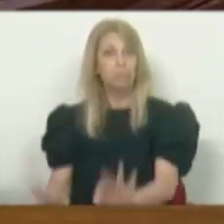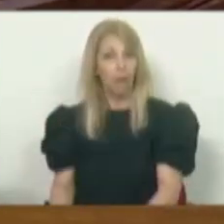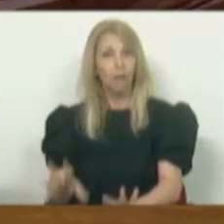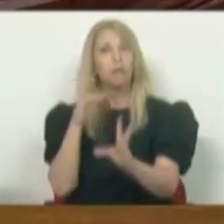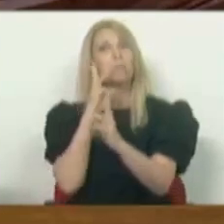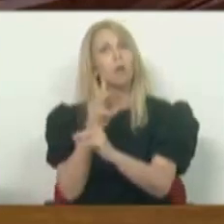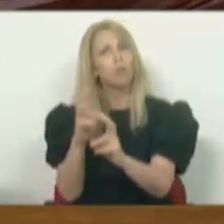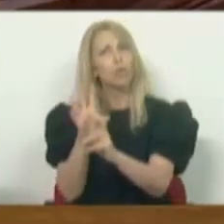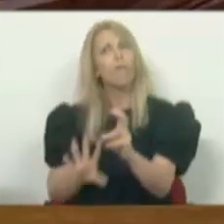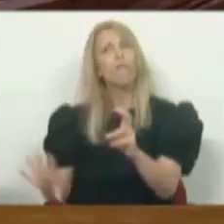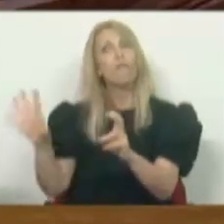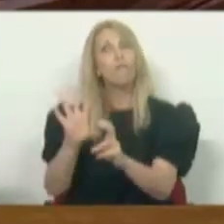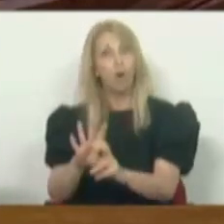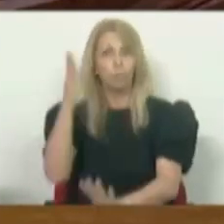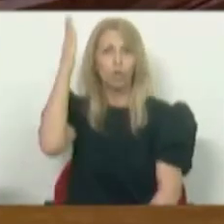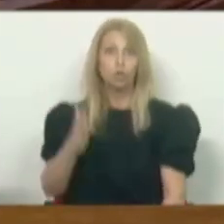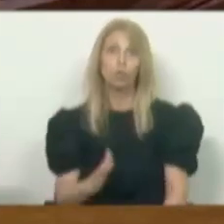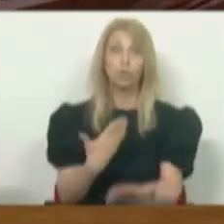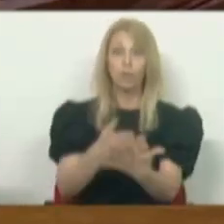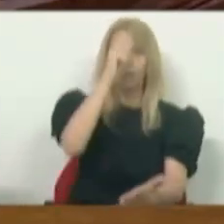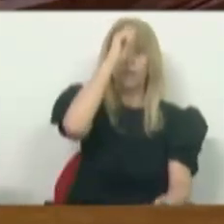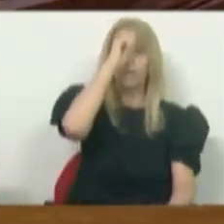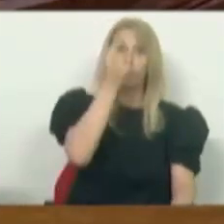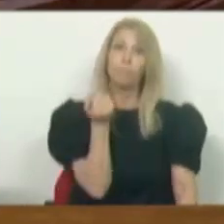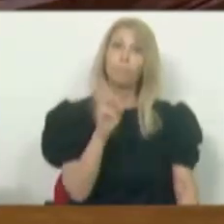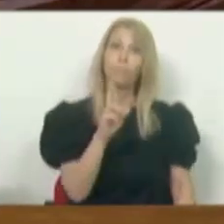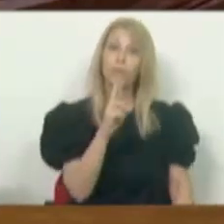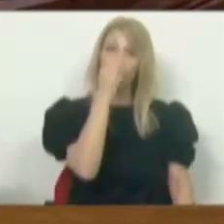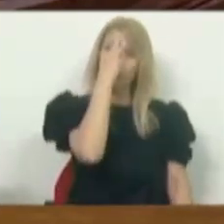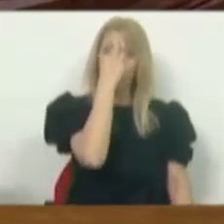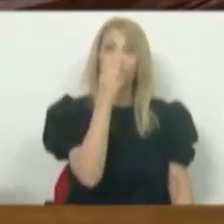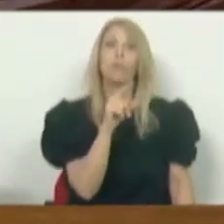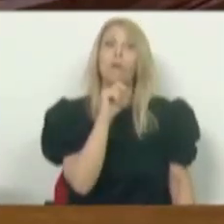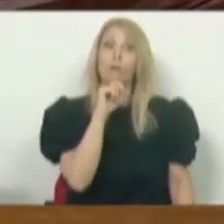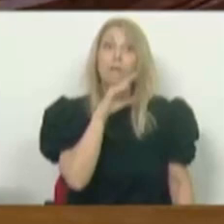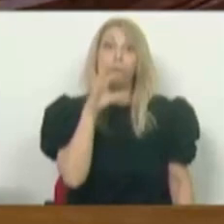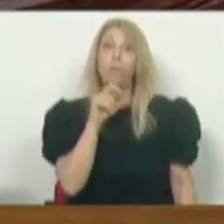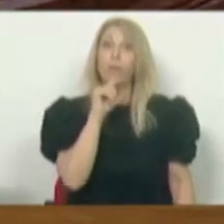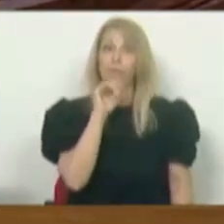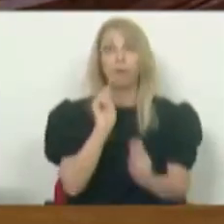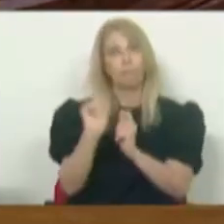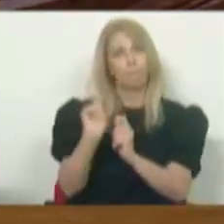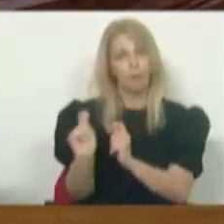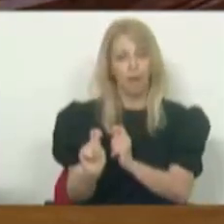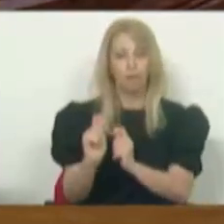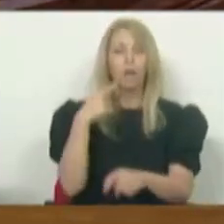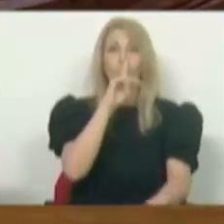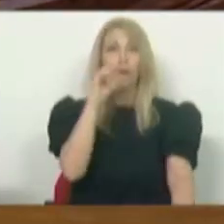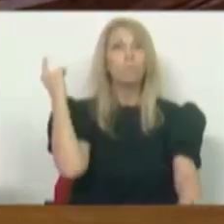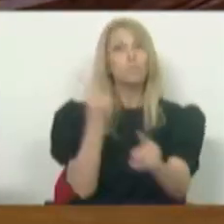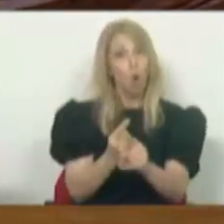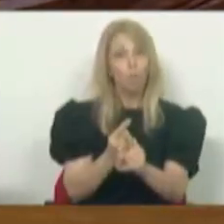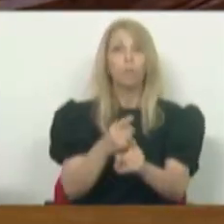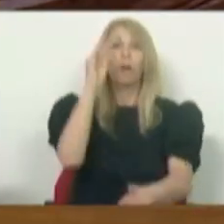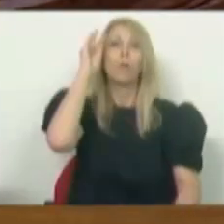que respeite a taxa de esforço a que as famílias podem chegar. Da mesma forma, recomendamos ao Governo que adote as recomendações do Banco de Portugal